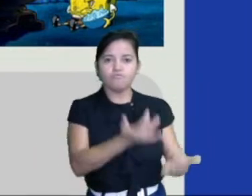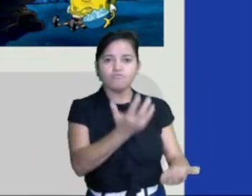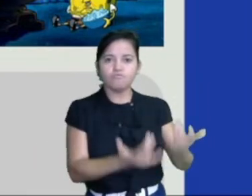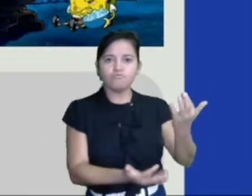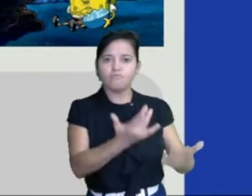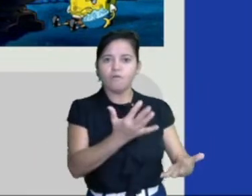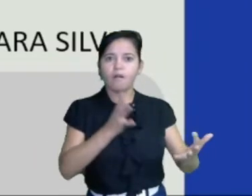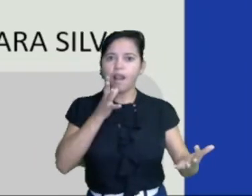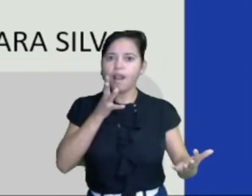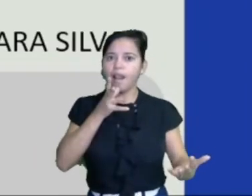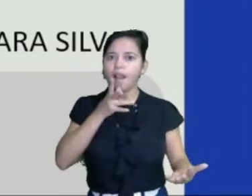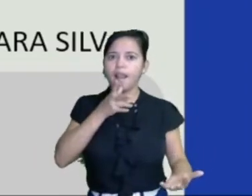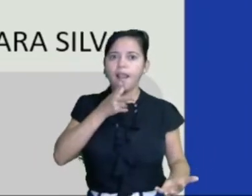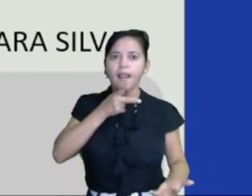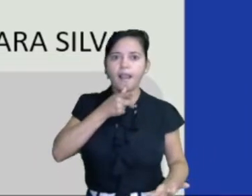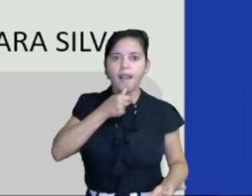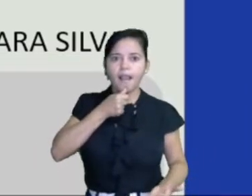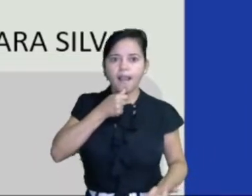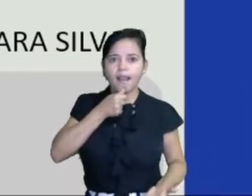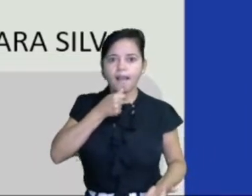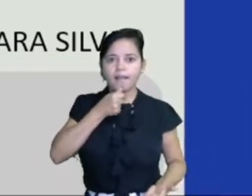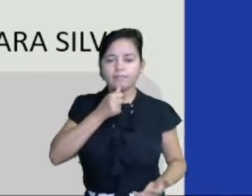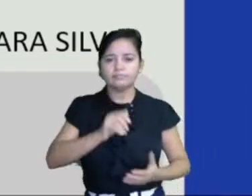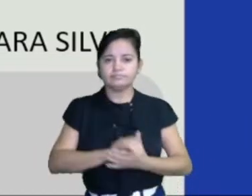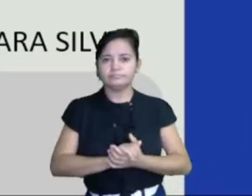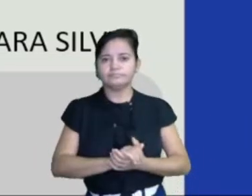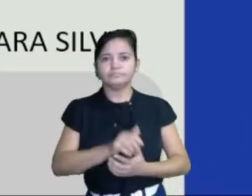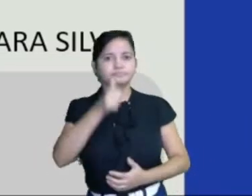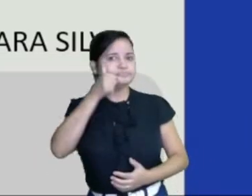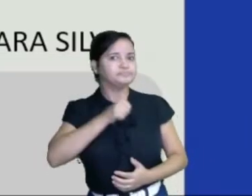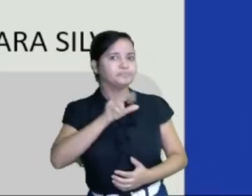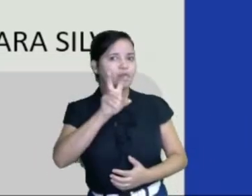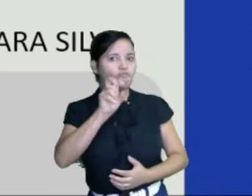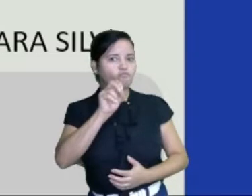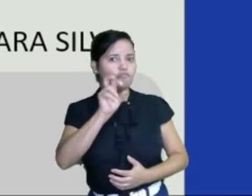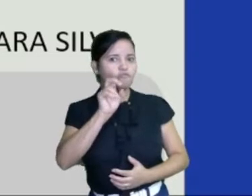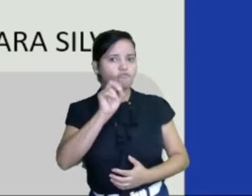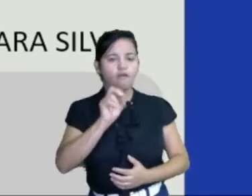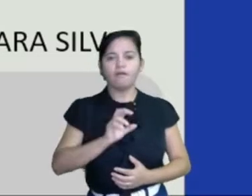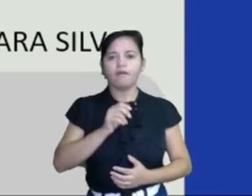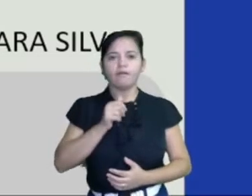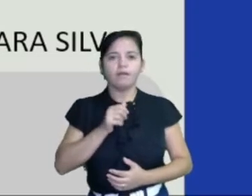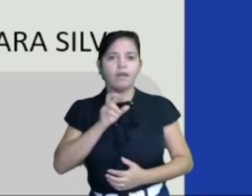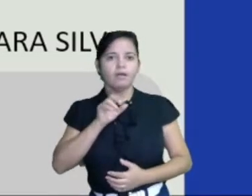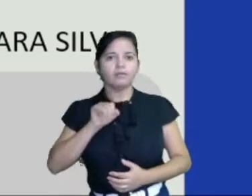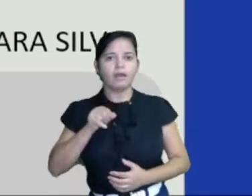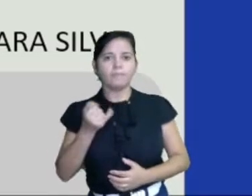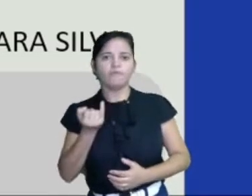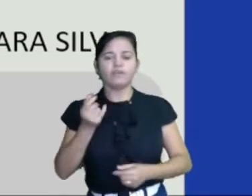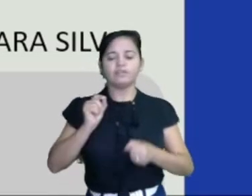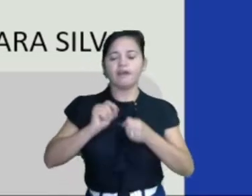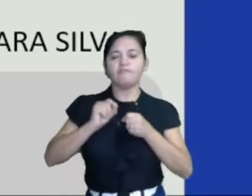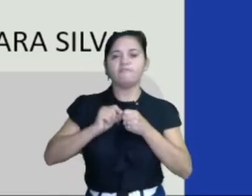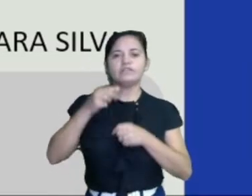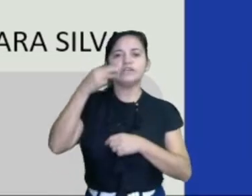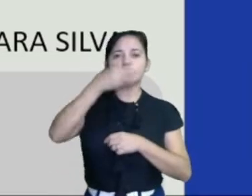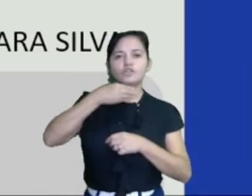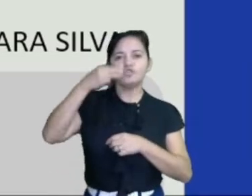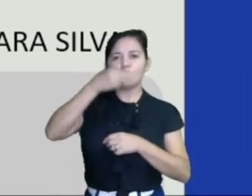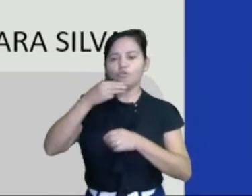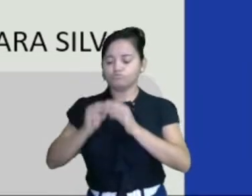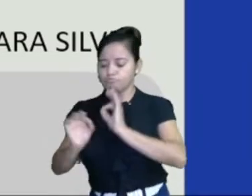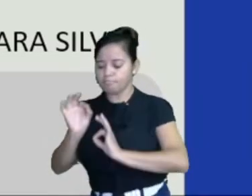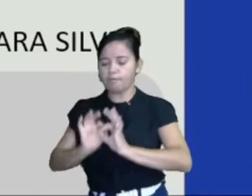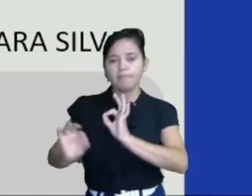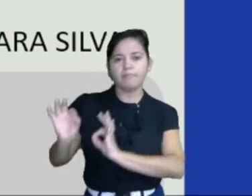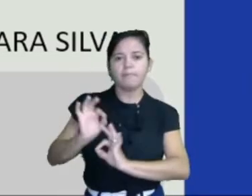tempo. A avó já aproveitava para fazer os doces para o lanche